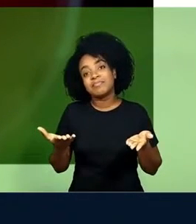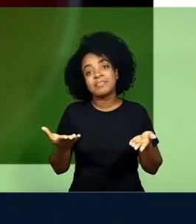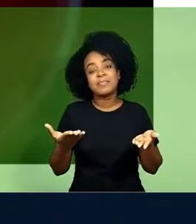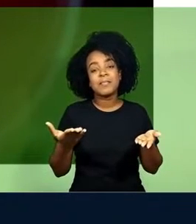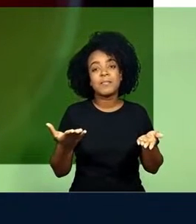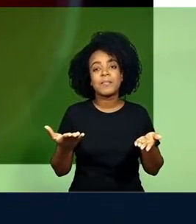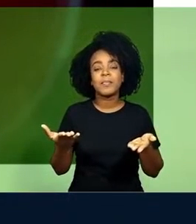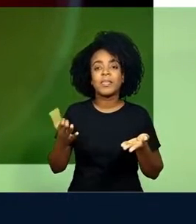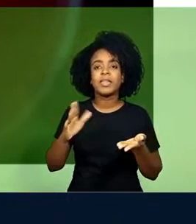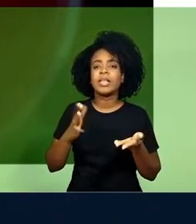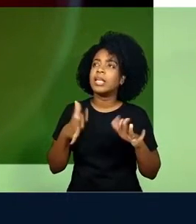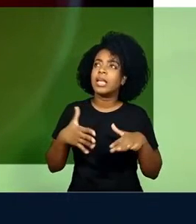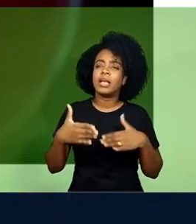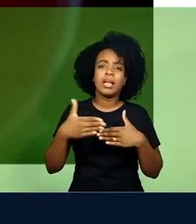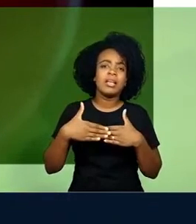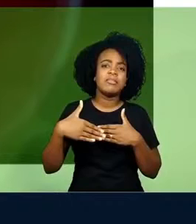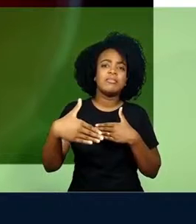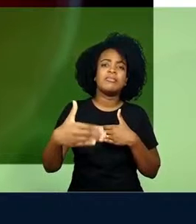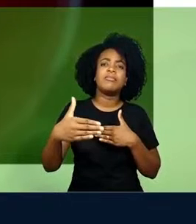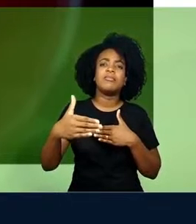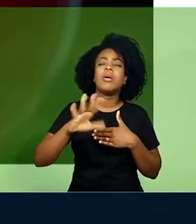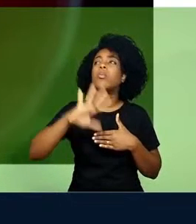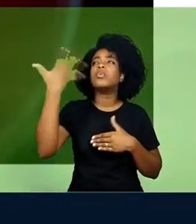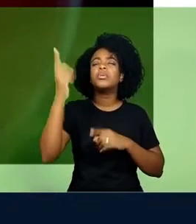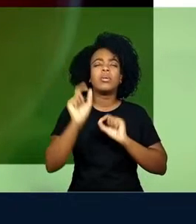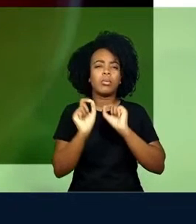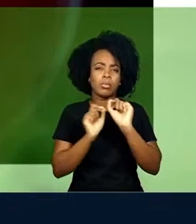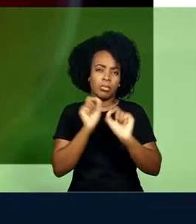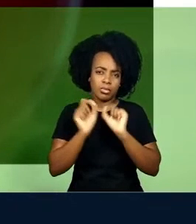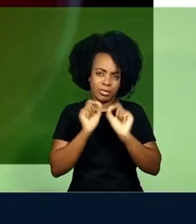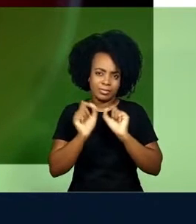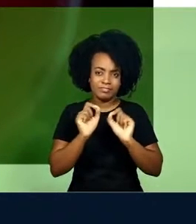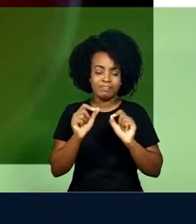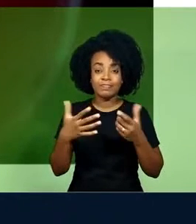e o que que vai vai acontecer?